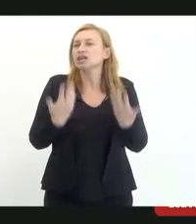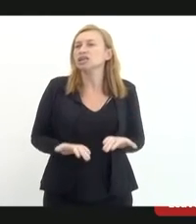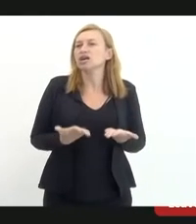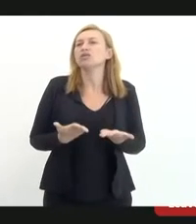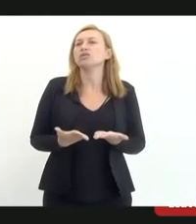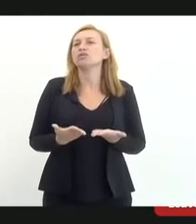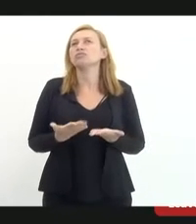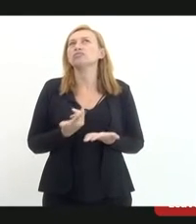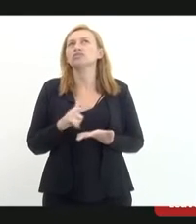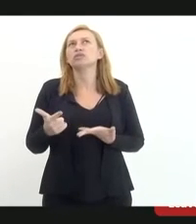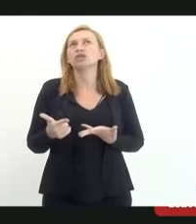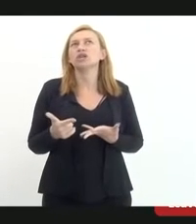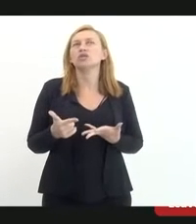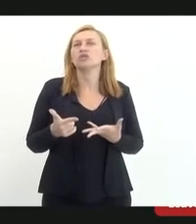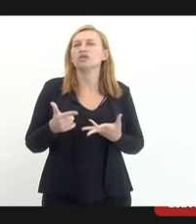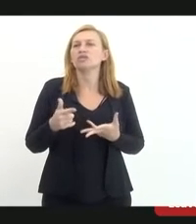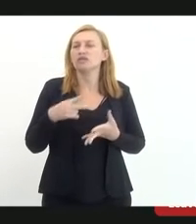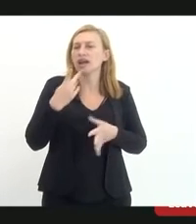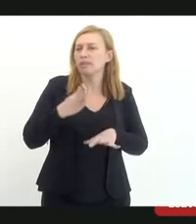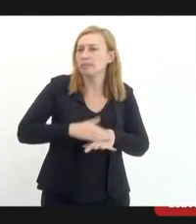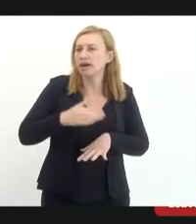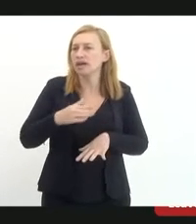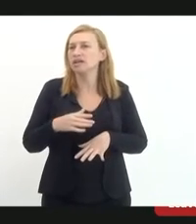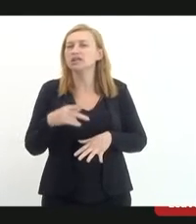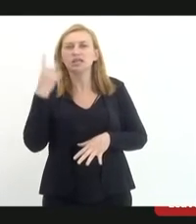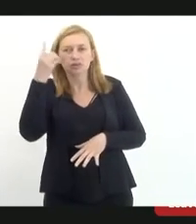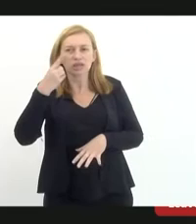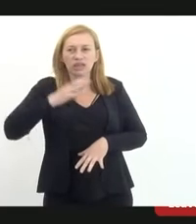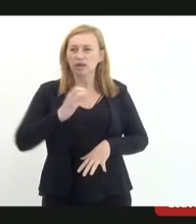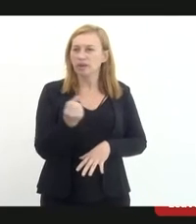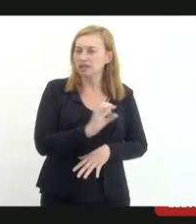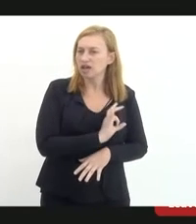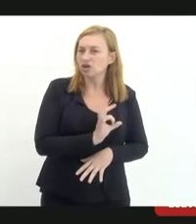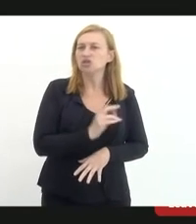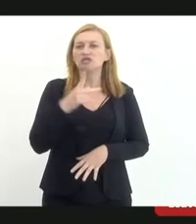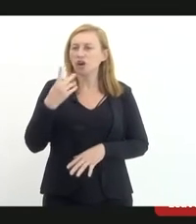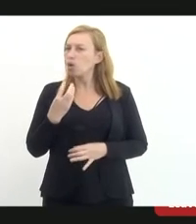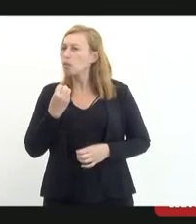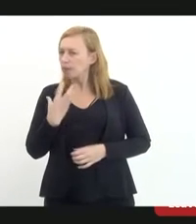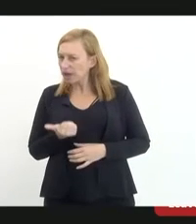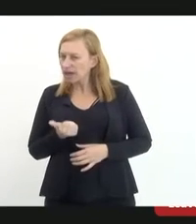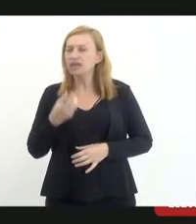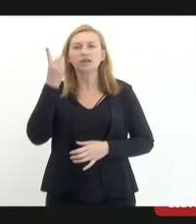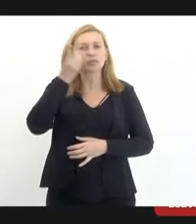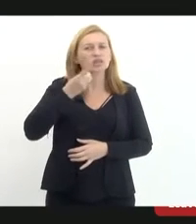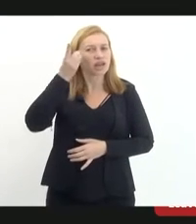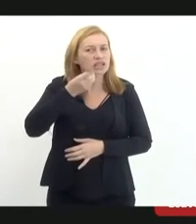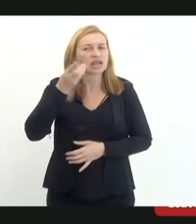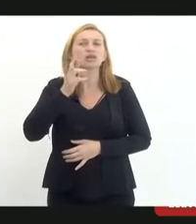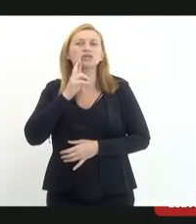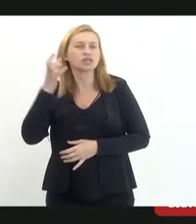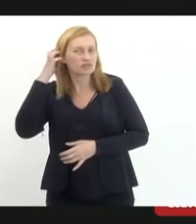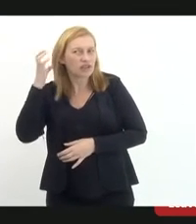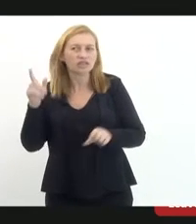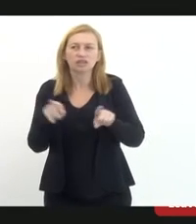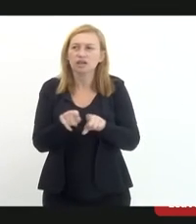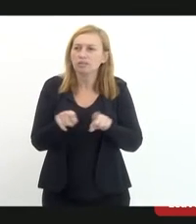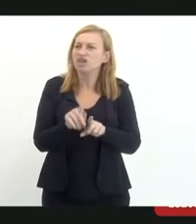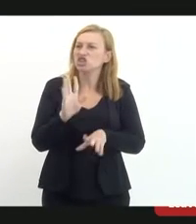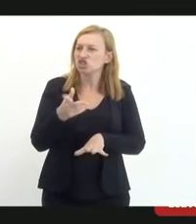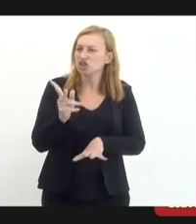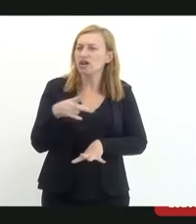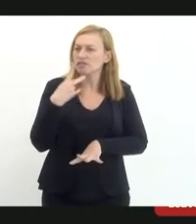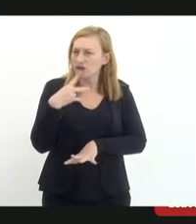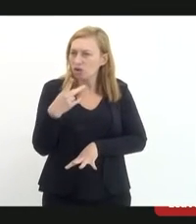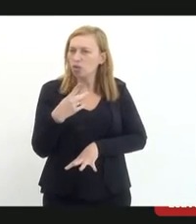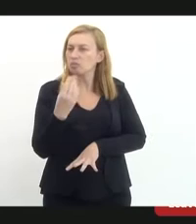Então, não tem muita coisa a acrescentar. A deputada Marta Rocha falou muito bem, a deputada Rosane Félix já colocou